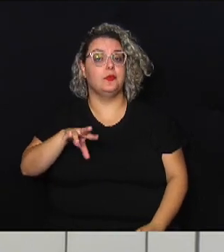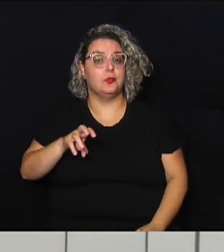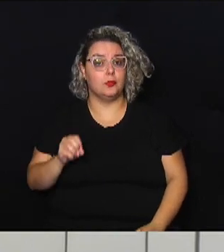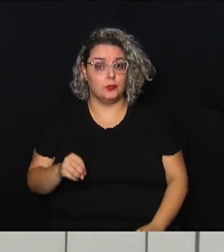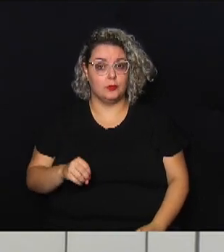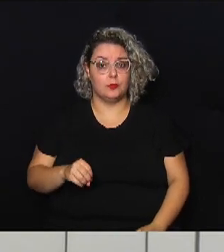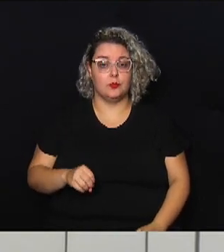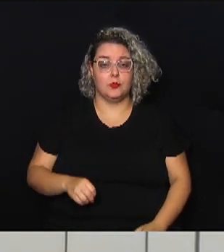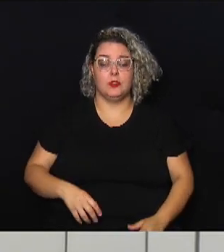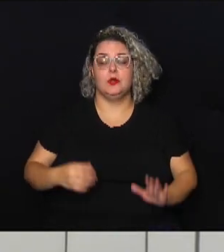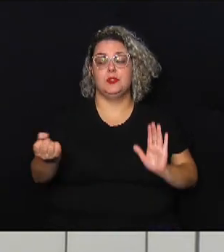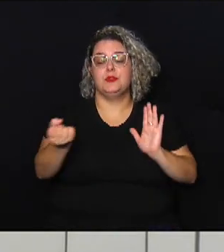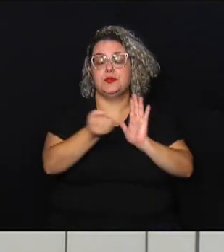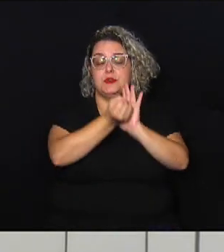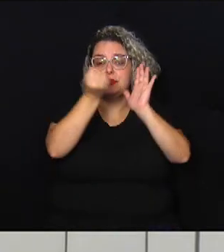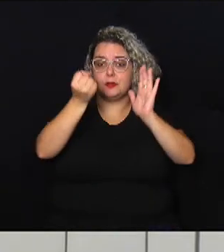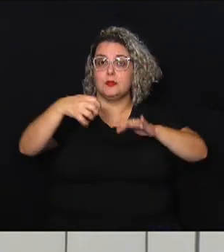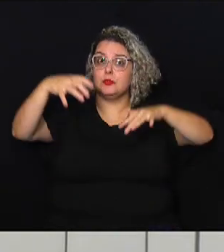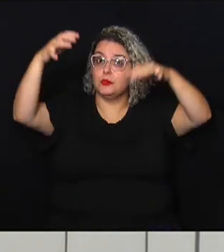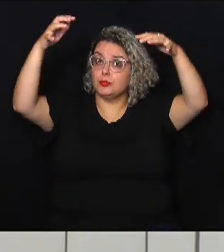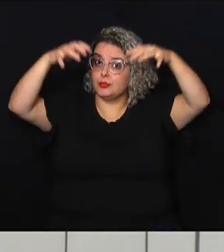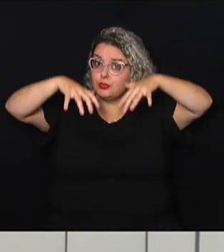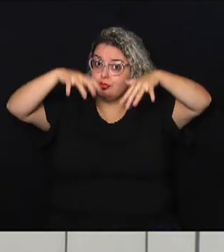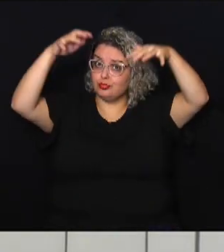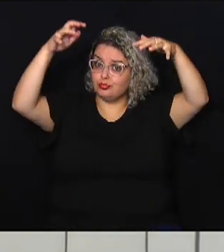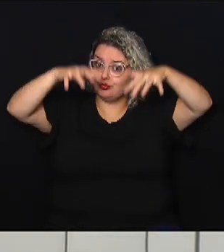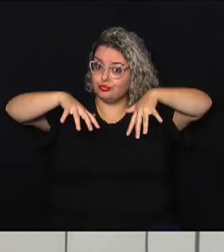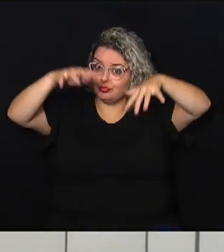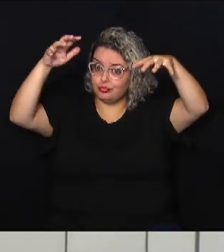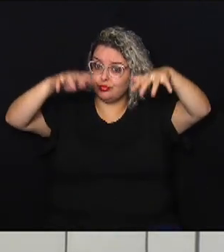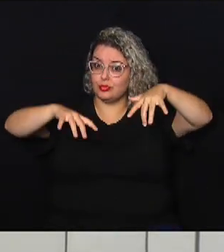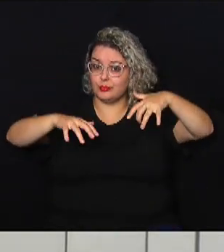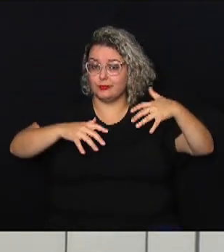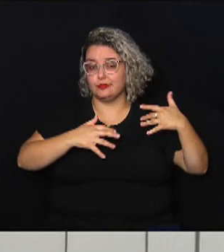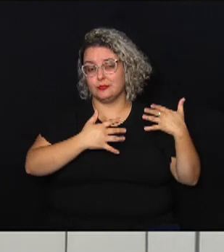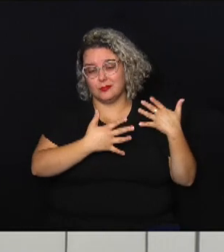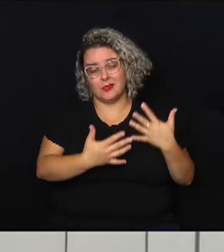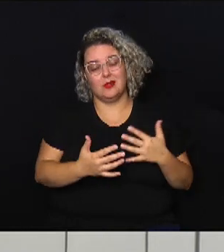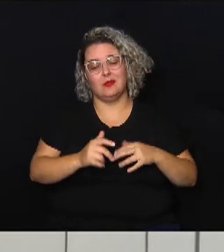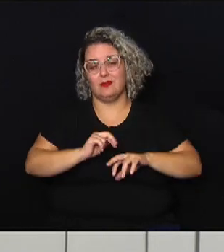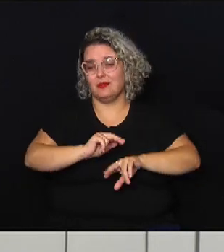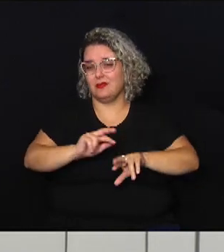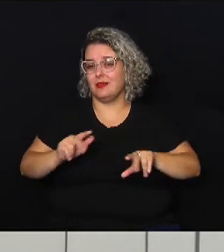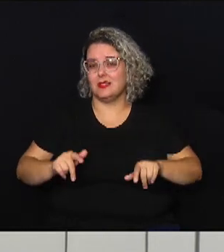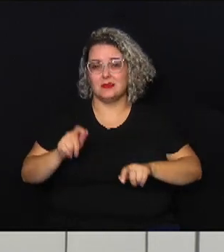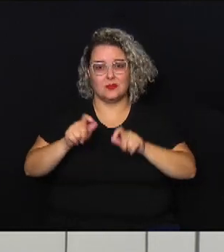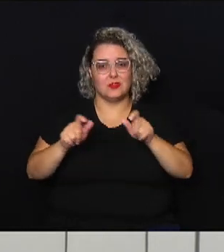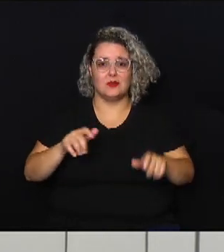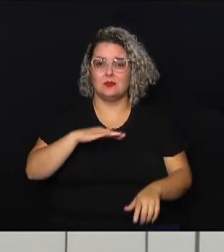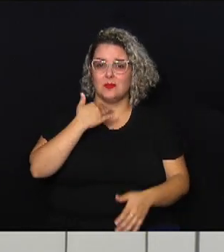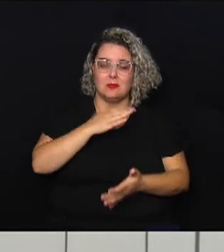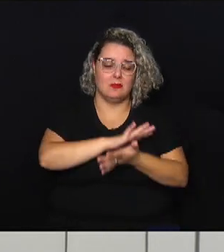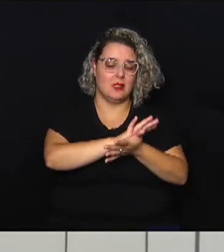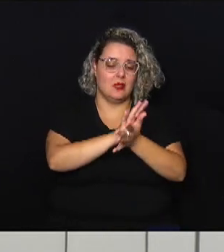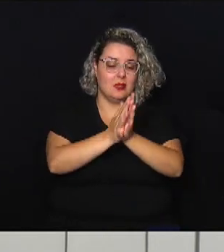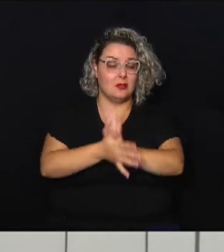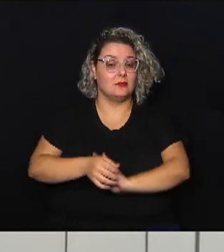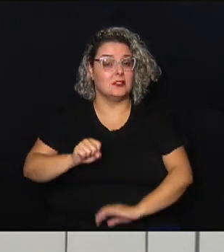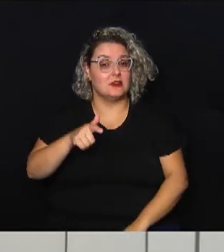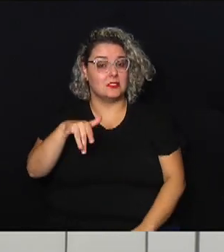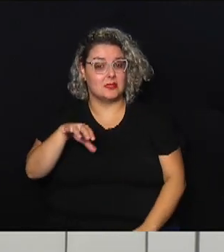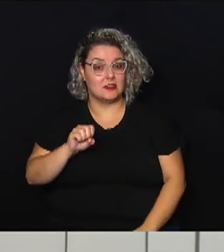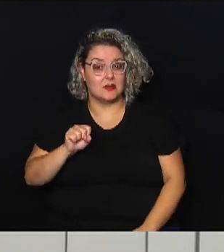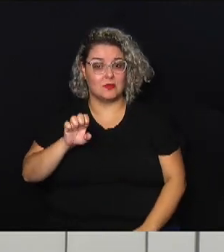fim de semana, lá que deixou um rastro de morte e destruição em São Sebastião,